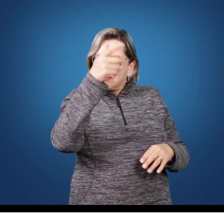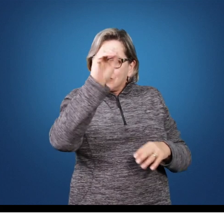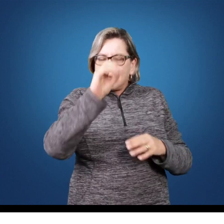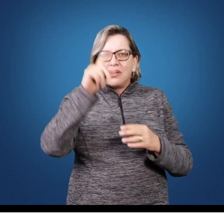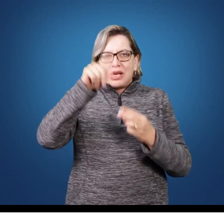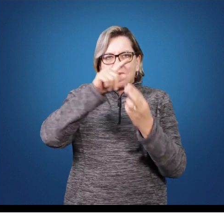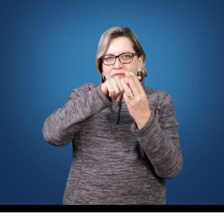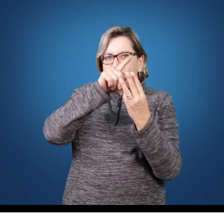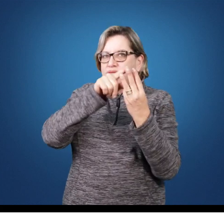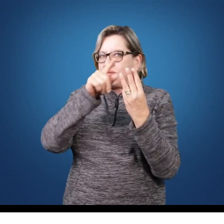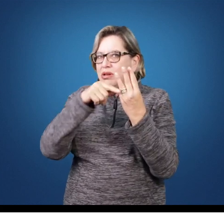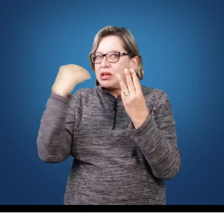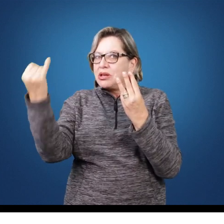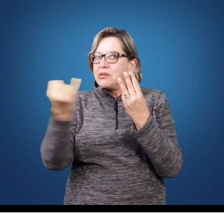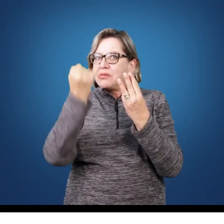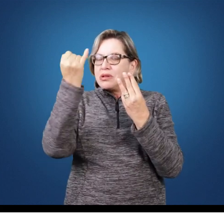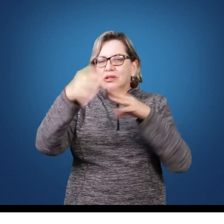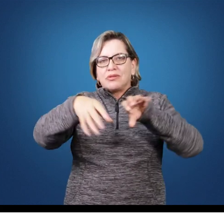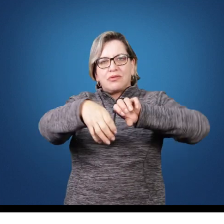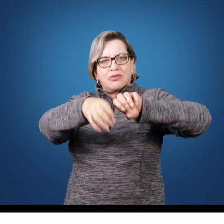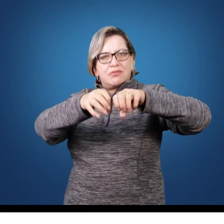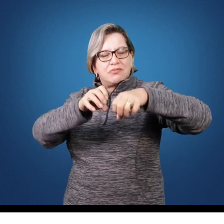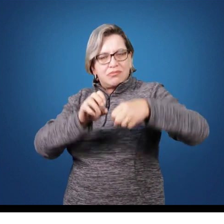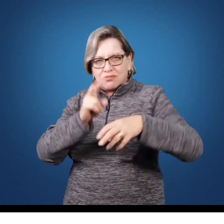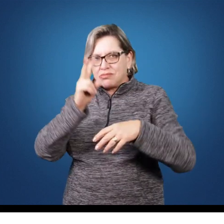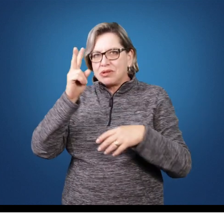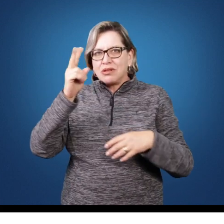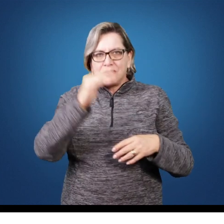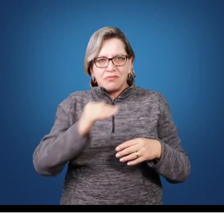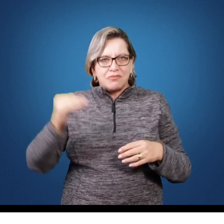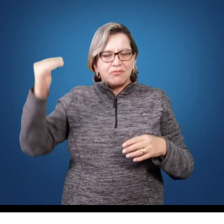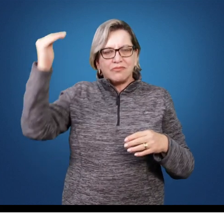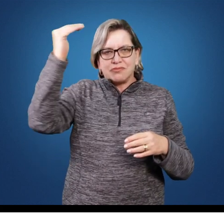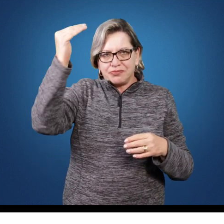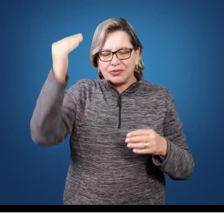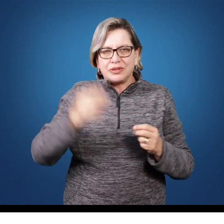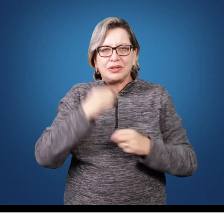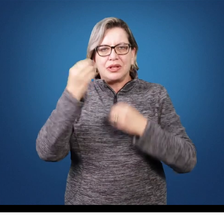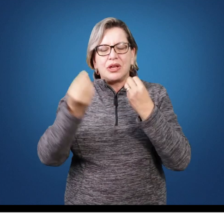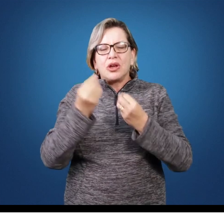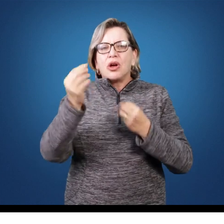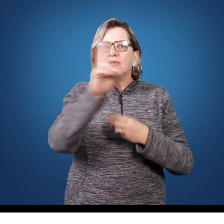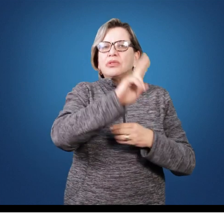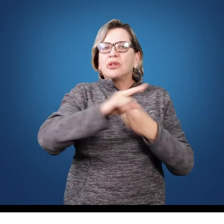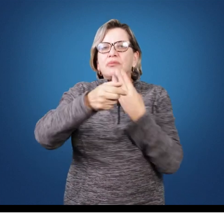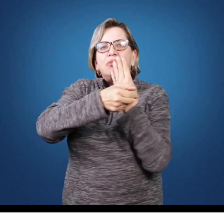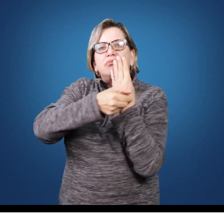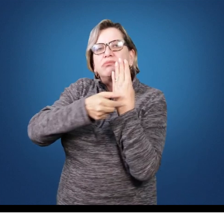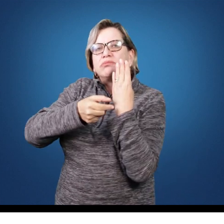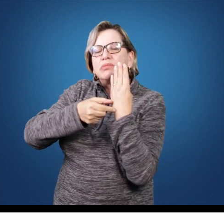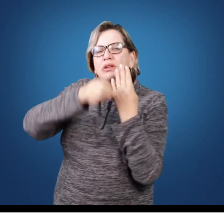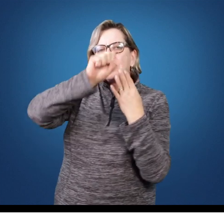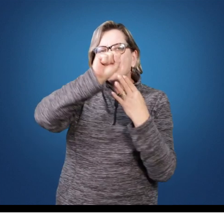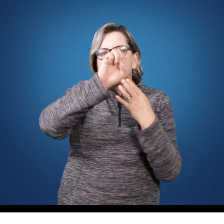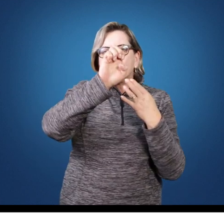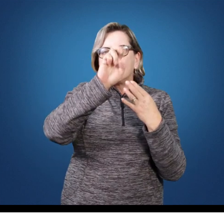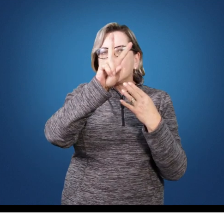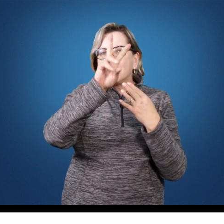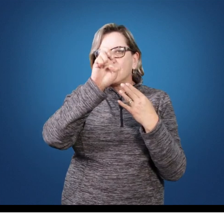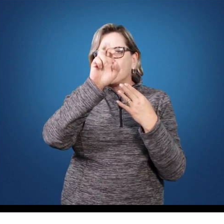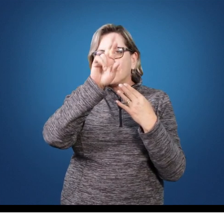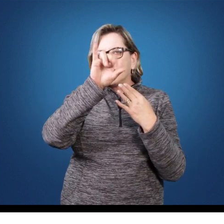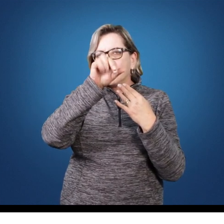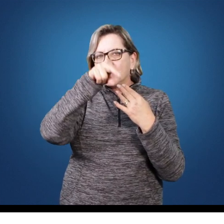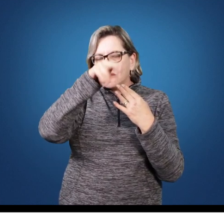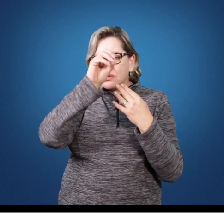Severino 2016, que é uma referência importante da metodologia da pesquisa, ele afirma que